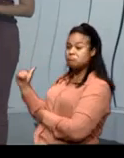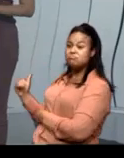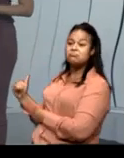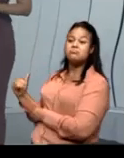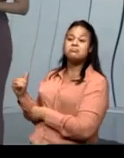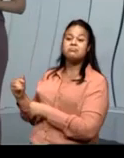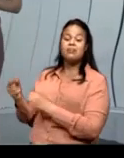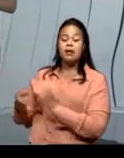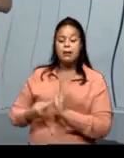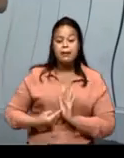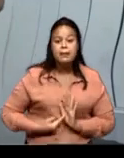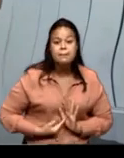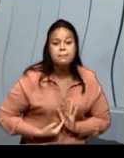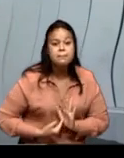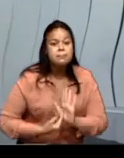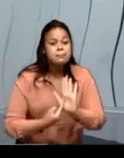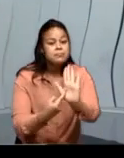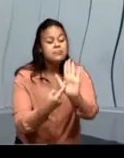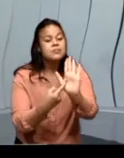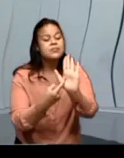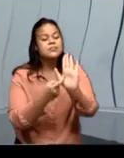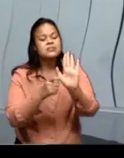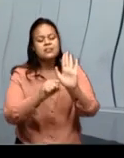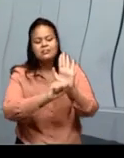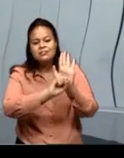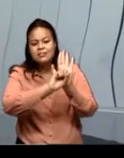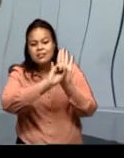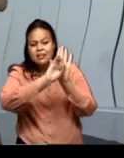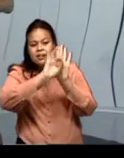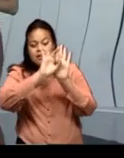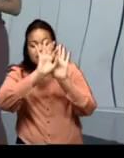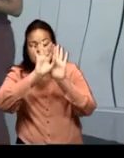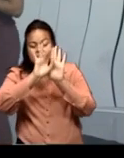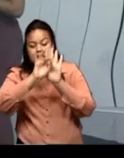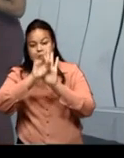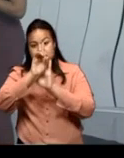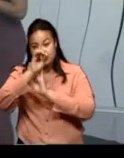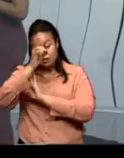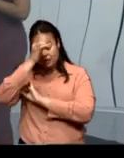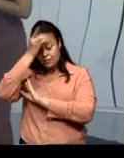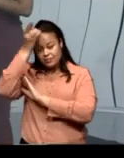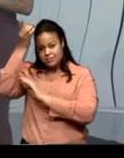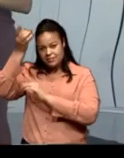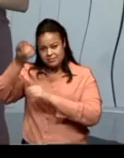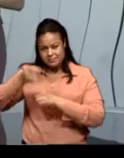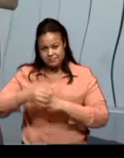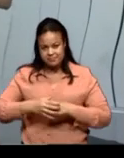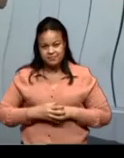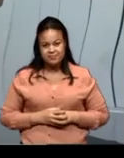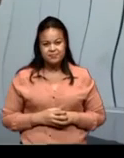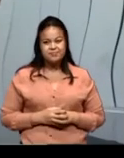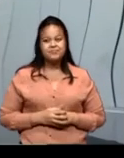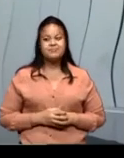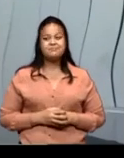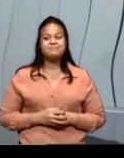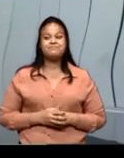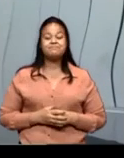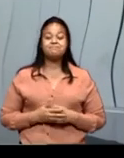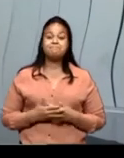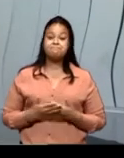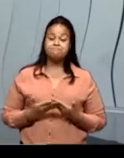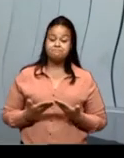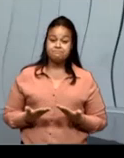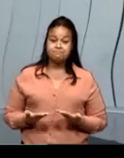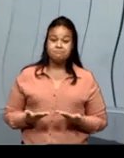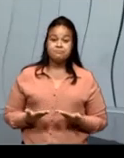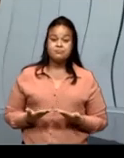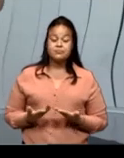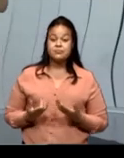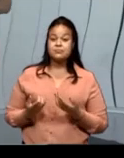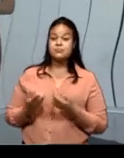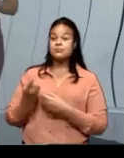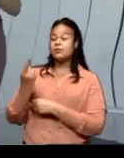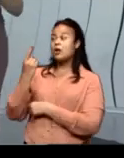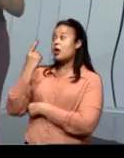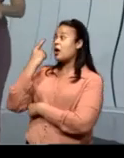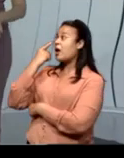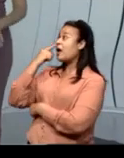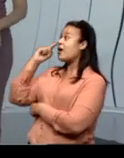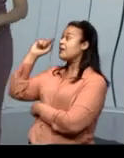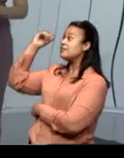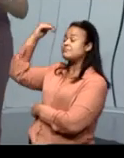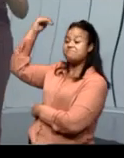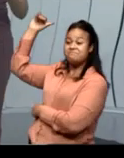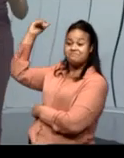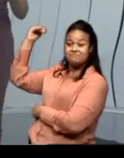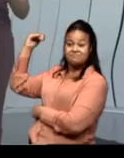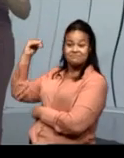expor essa determinada ideia. Bem, gente, olha, nós vimos então